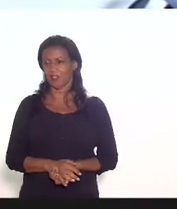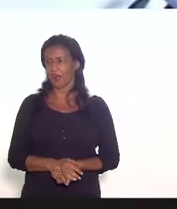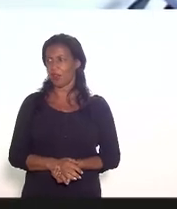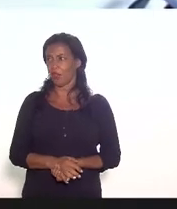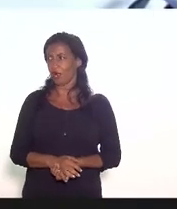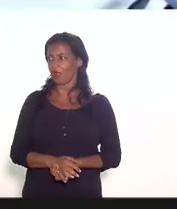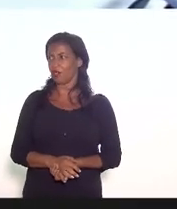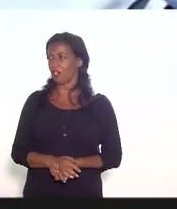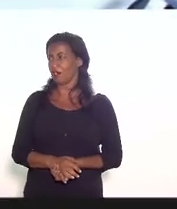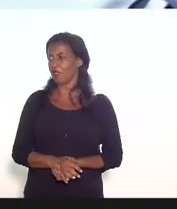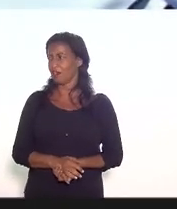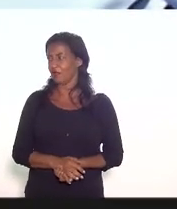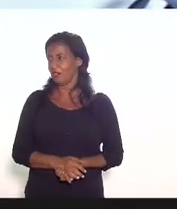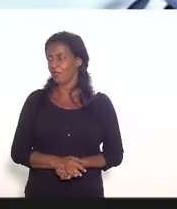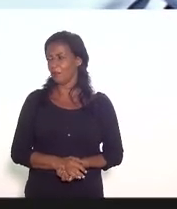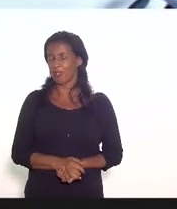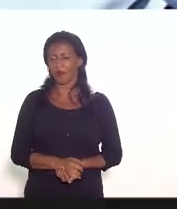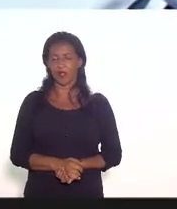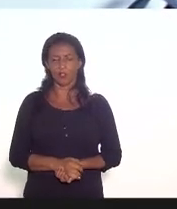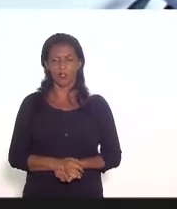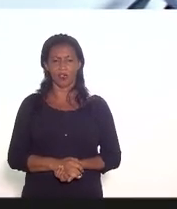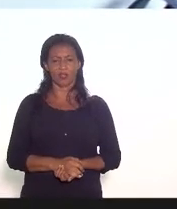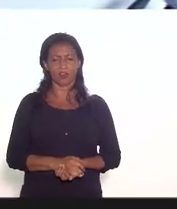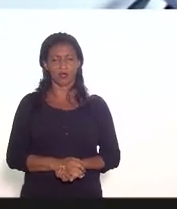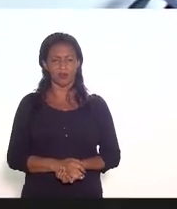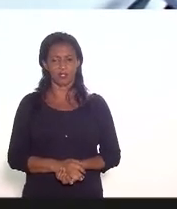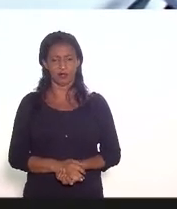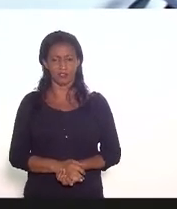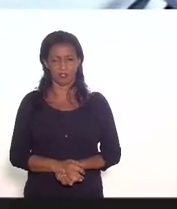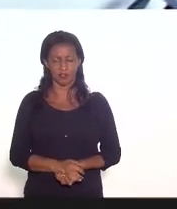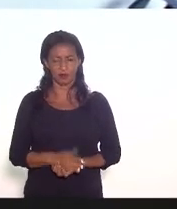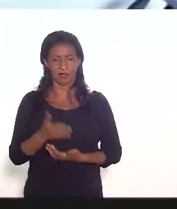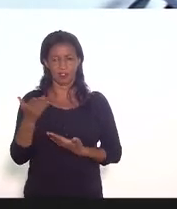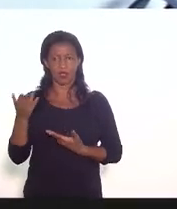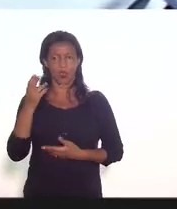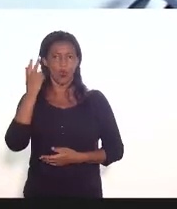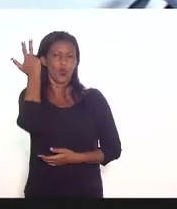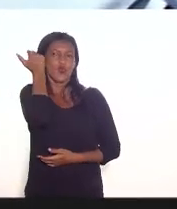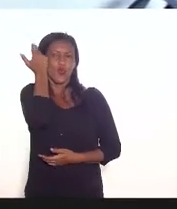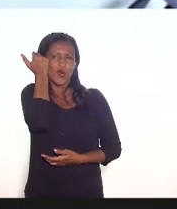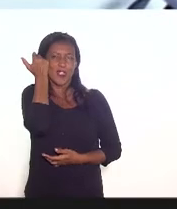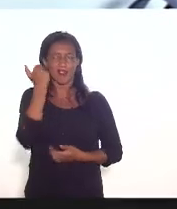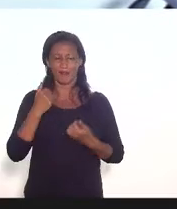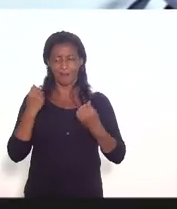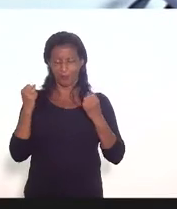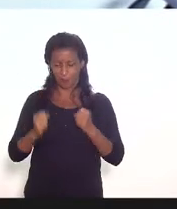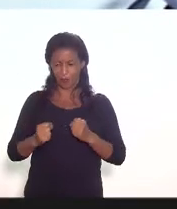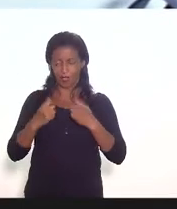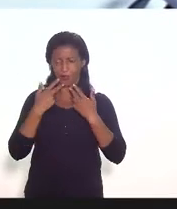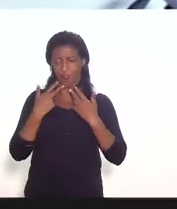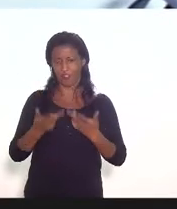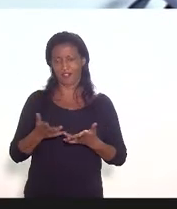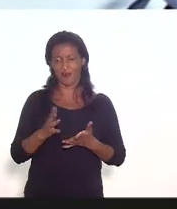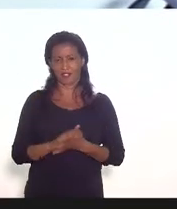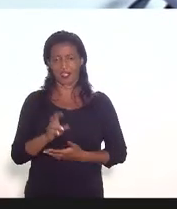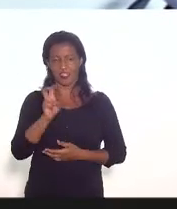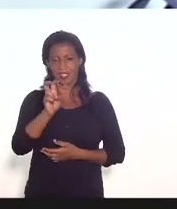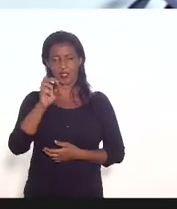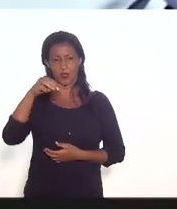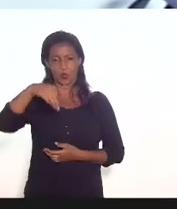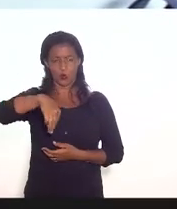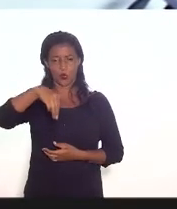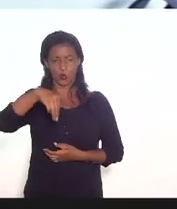Arrugou o deputado Elio Marco Elias que quer fazer o uso da palavra vossa excelência teria seus cinco minutos